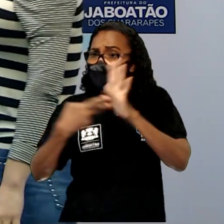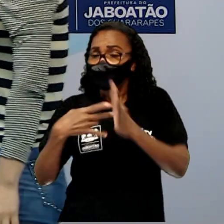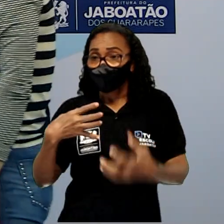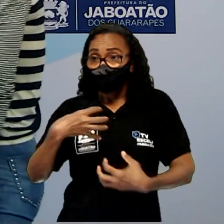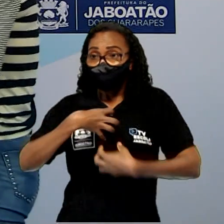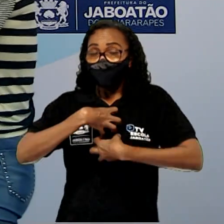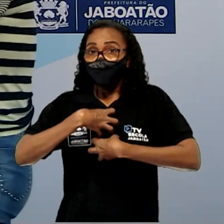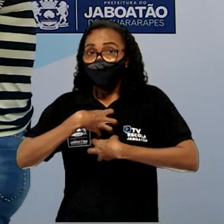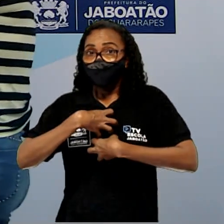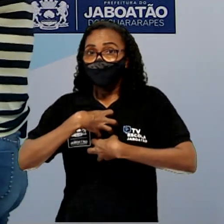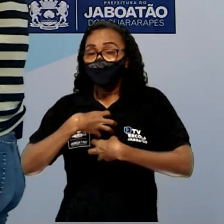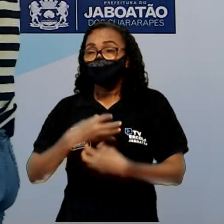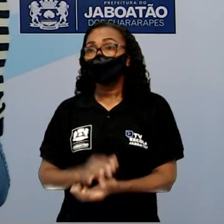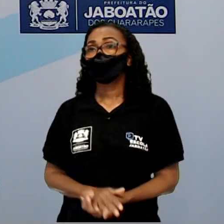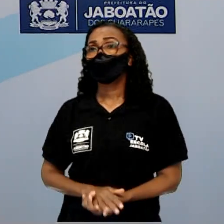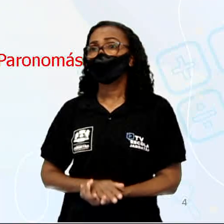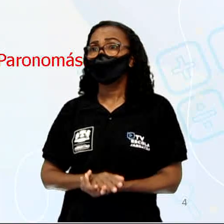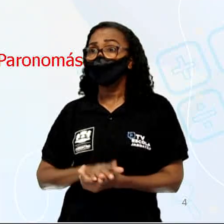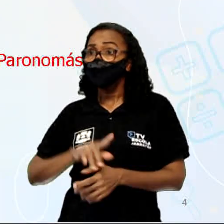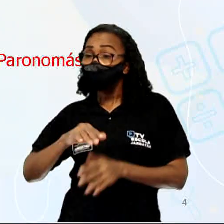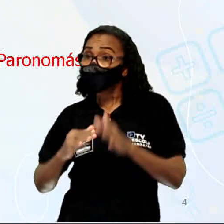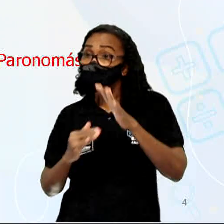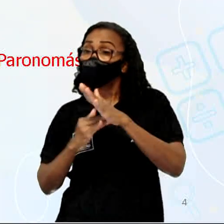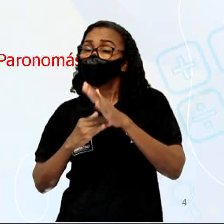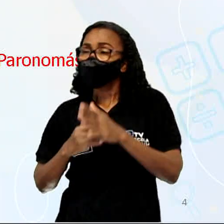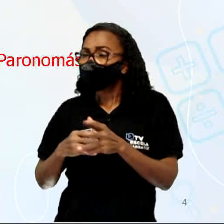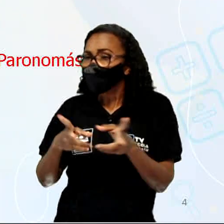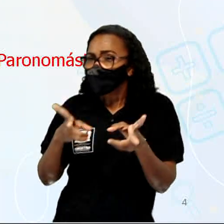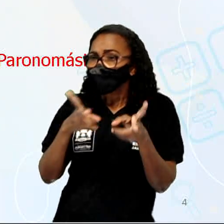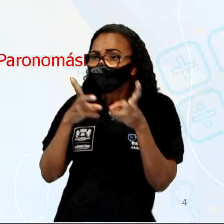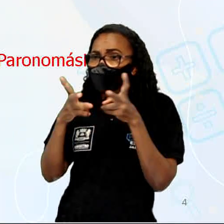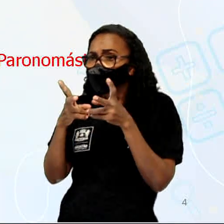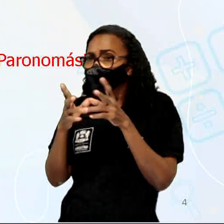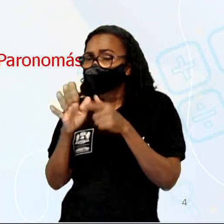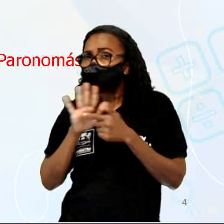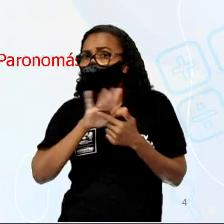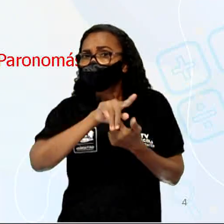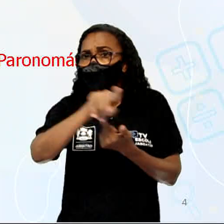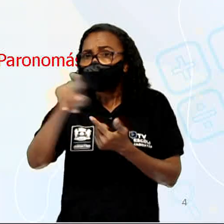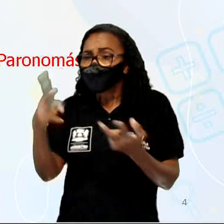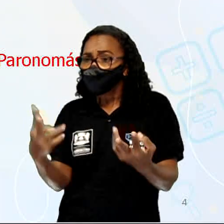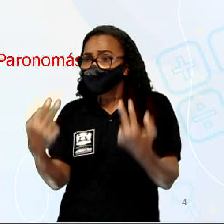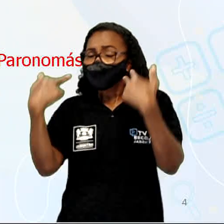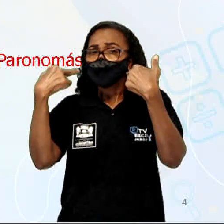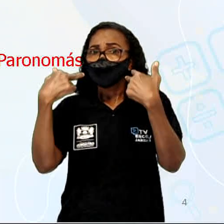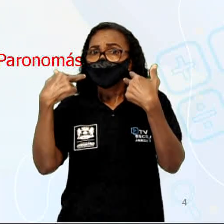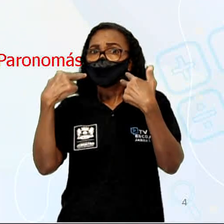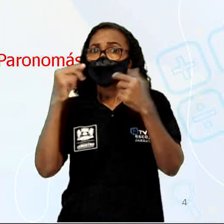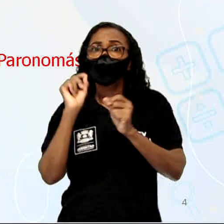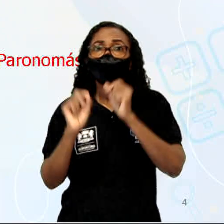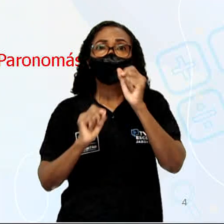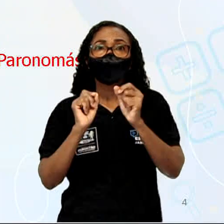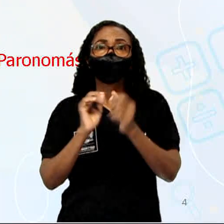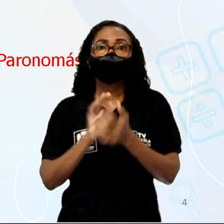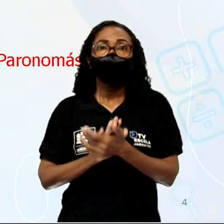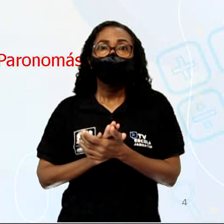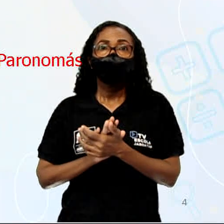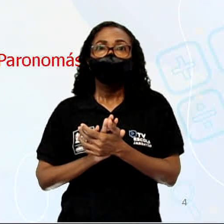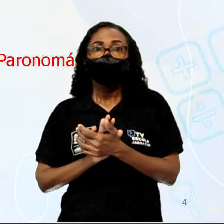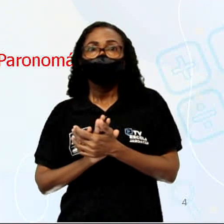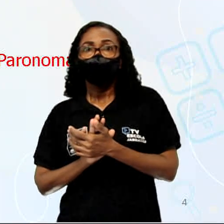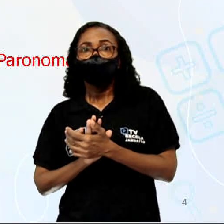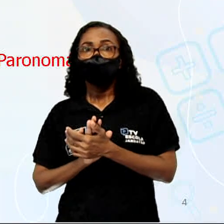Por último, eu quero chamar a atenção de vocês para essa figura de linguagem chamada Paranomásia. Tem um nome